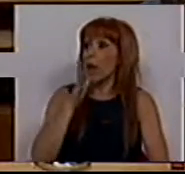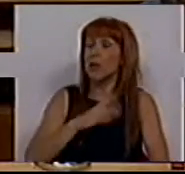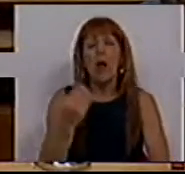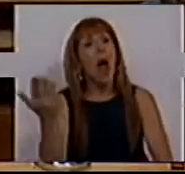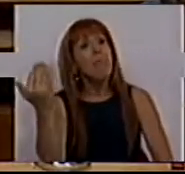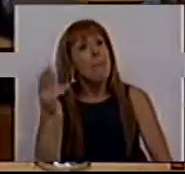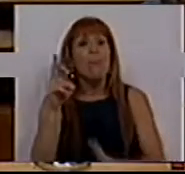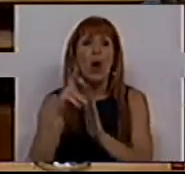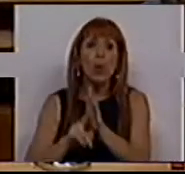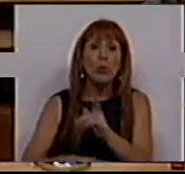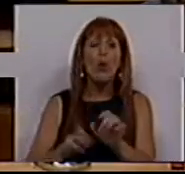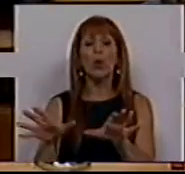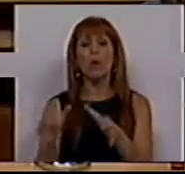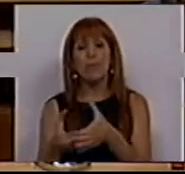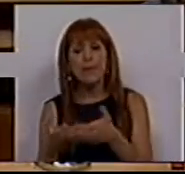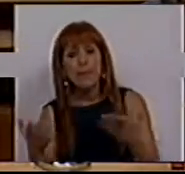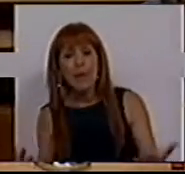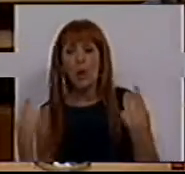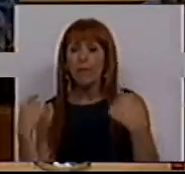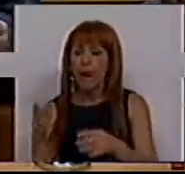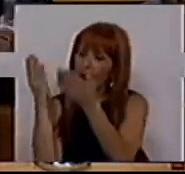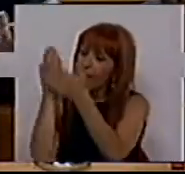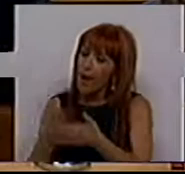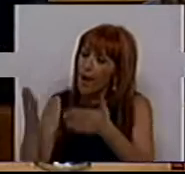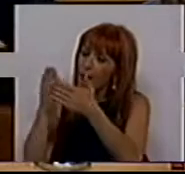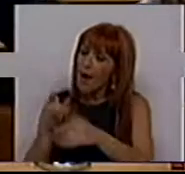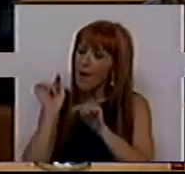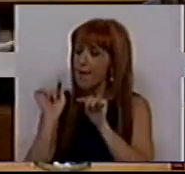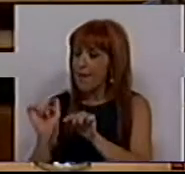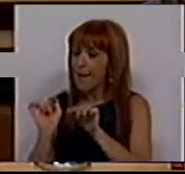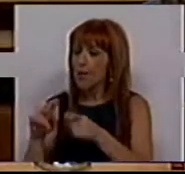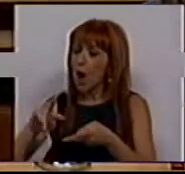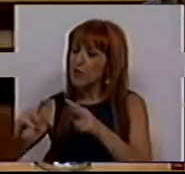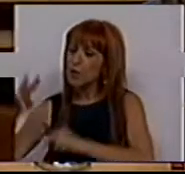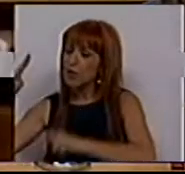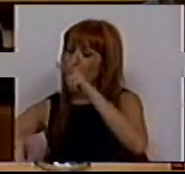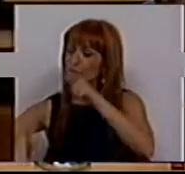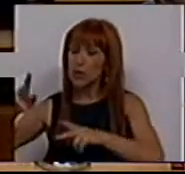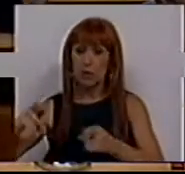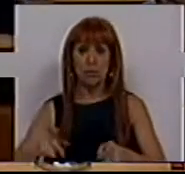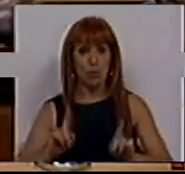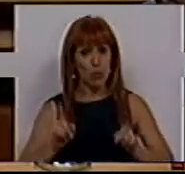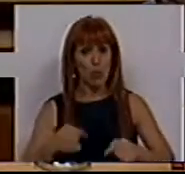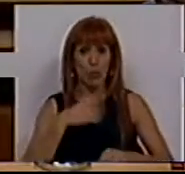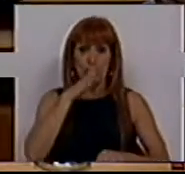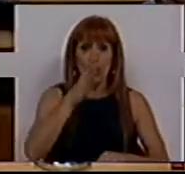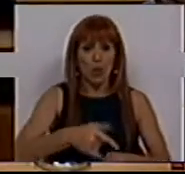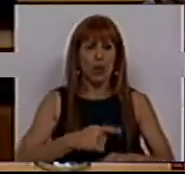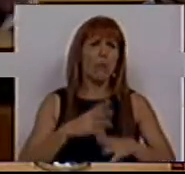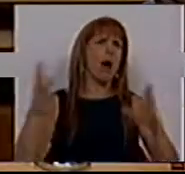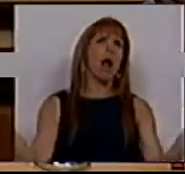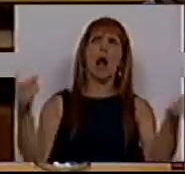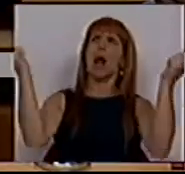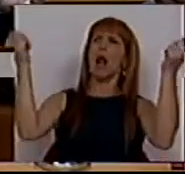aguardem para o relatório da Comissão que está a estudar essa alteração fiscal. Começou por ser anunciada em grandes